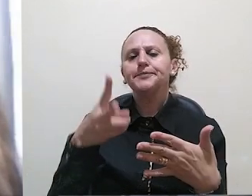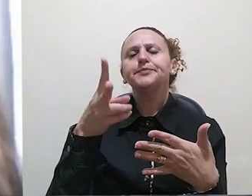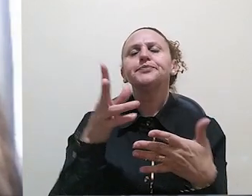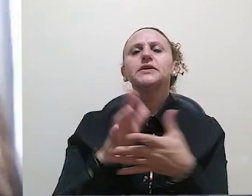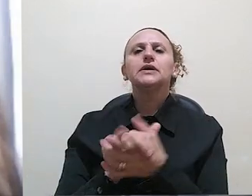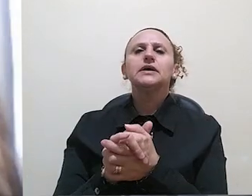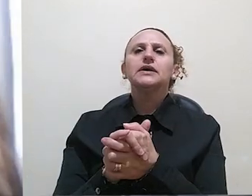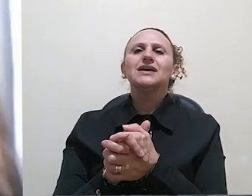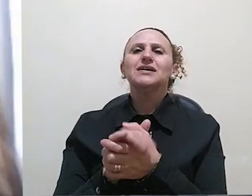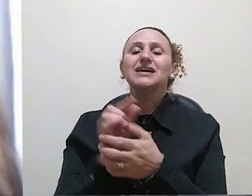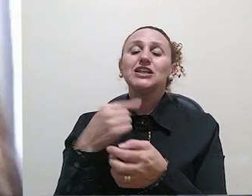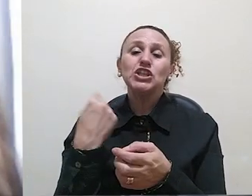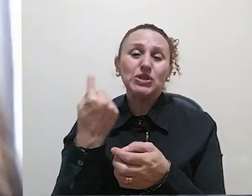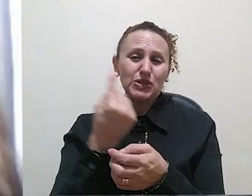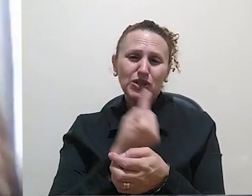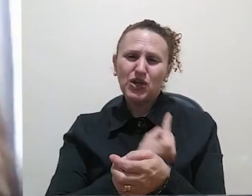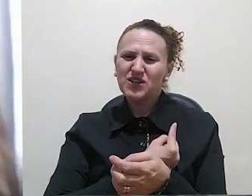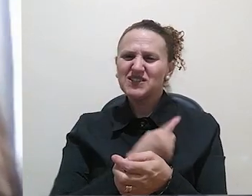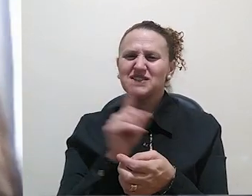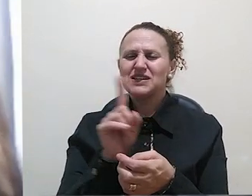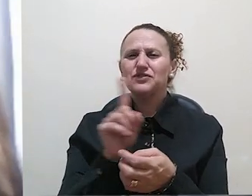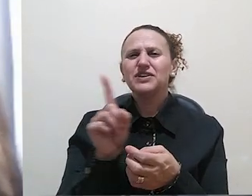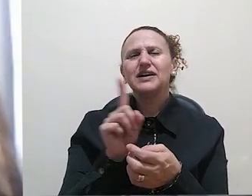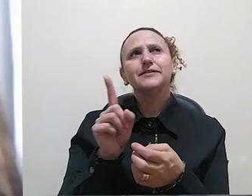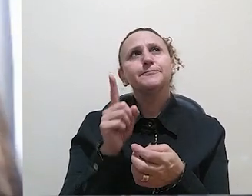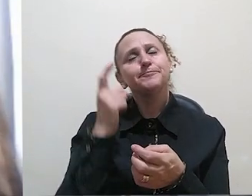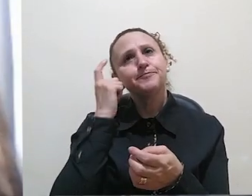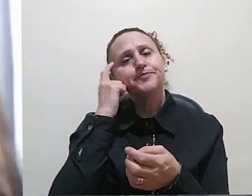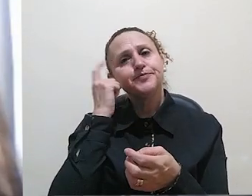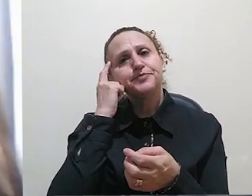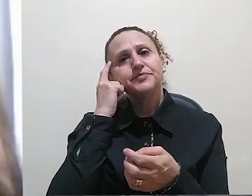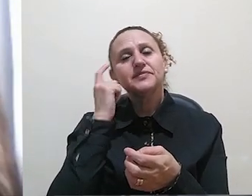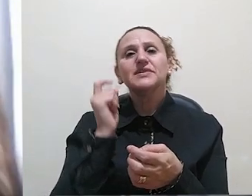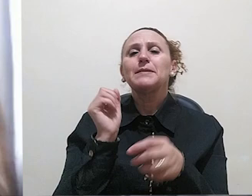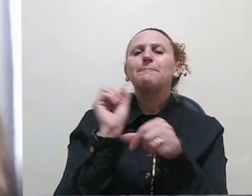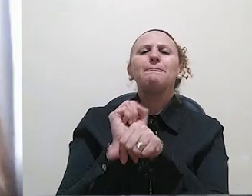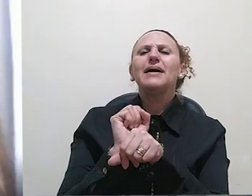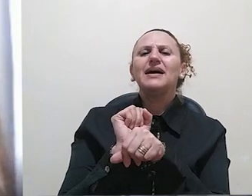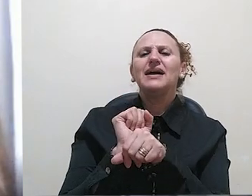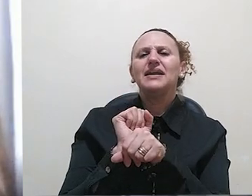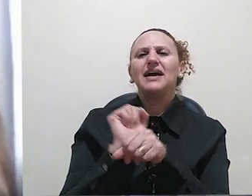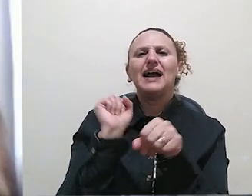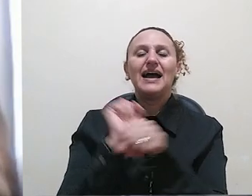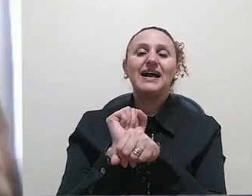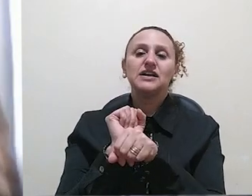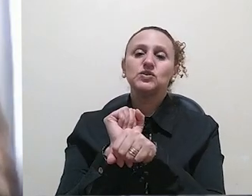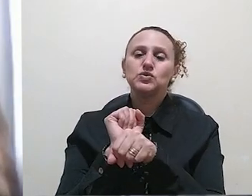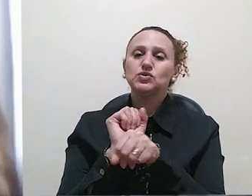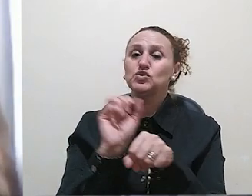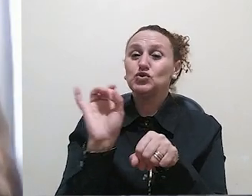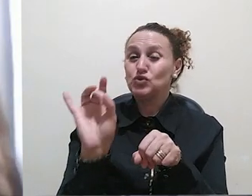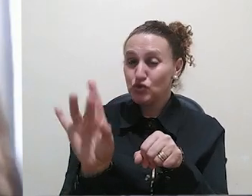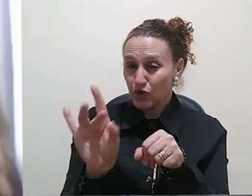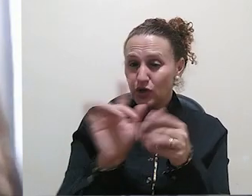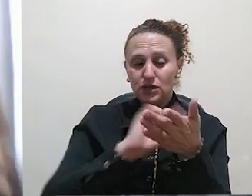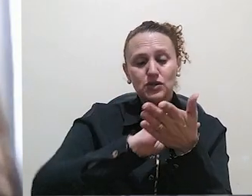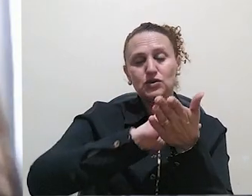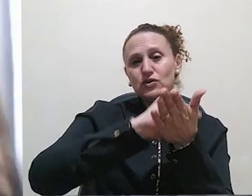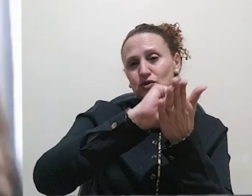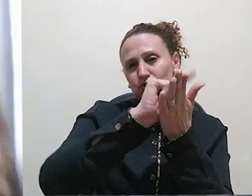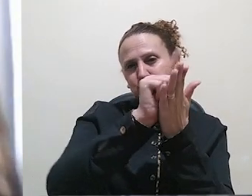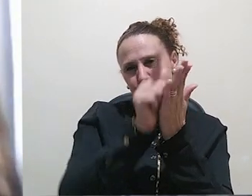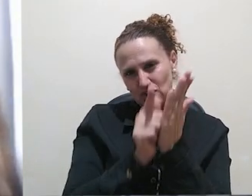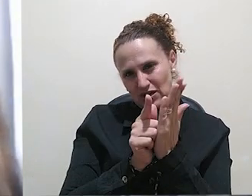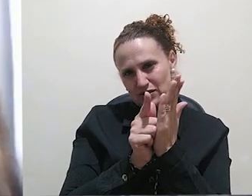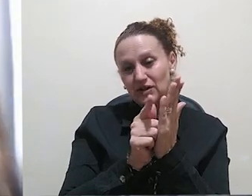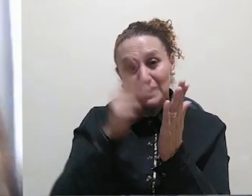prendermos em termos de estabilização desse gênero, né, vocês sabem lá que a citação